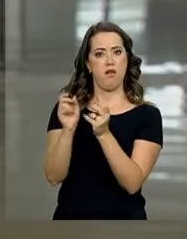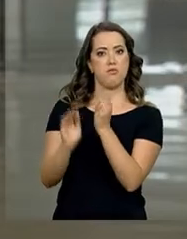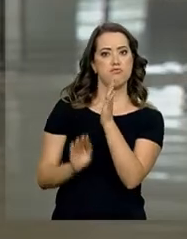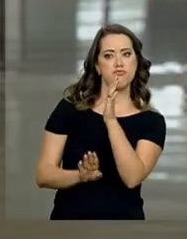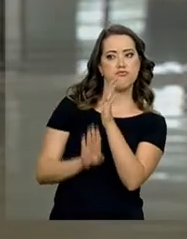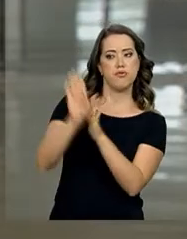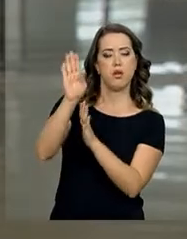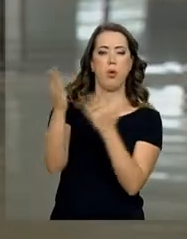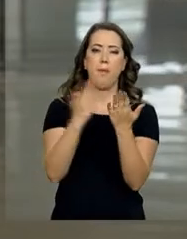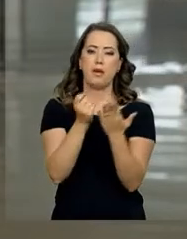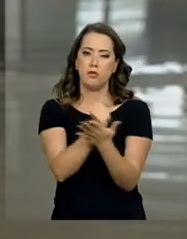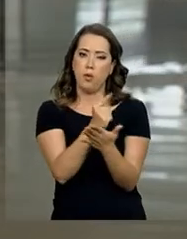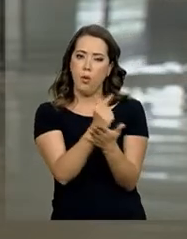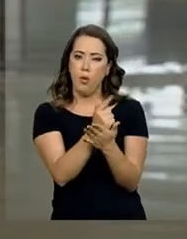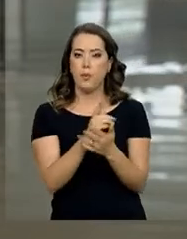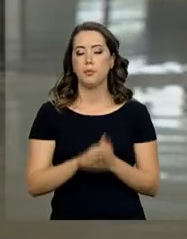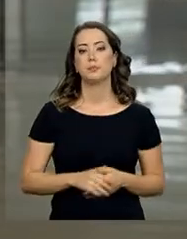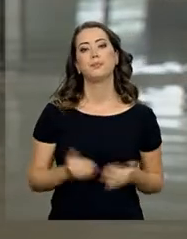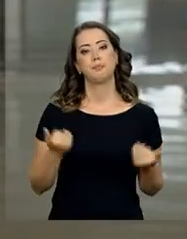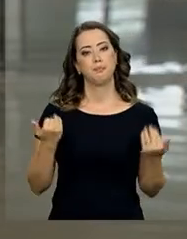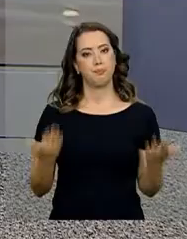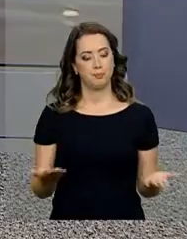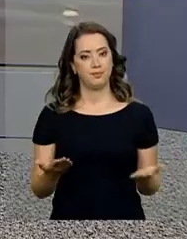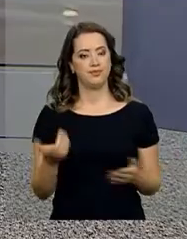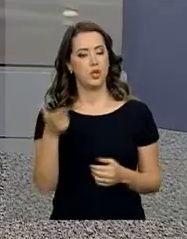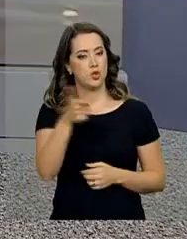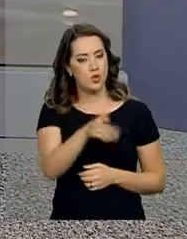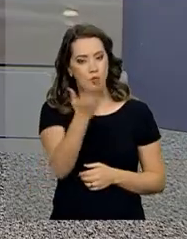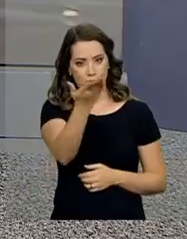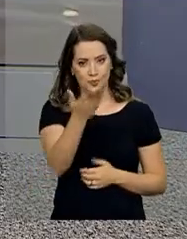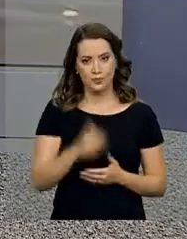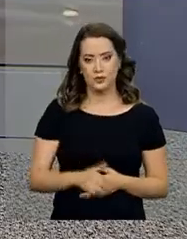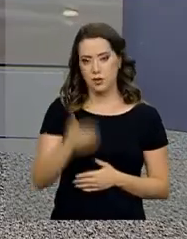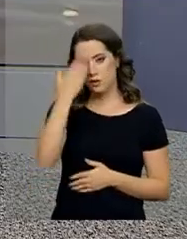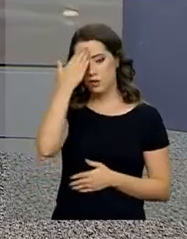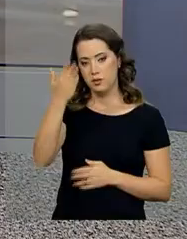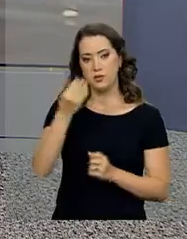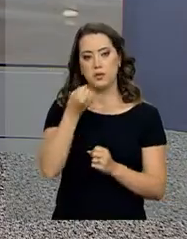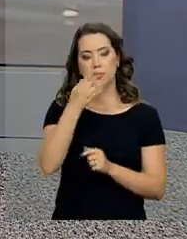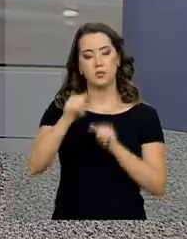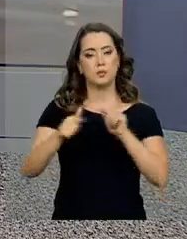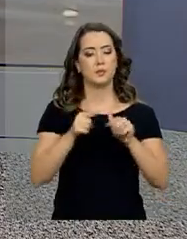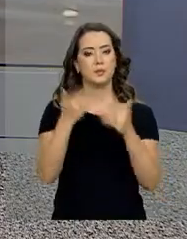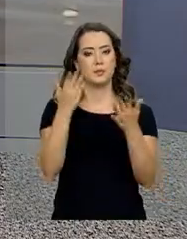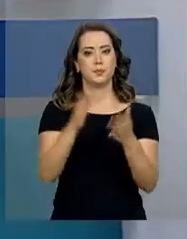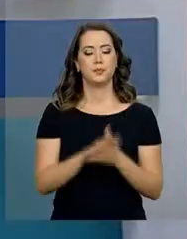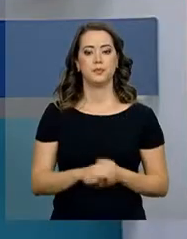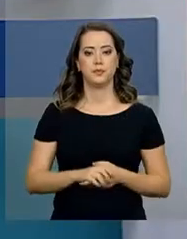comprar produtos. Alessandra, volto com você. Obrigada, Daniela, e um bom trabalho para você.